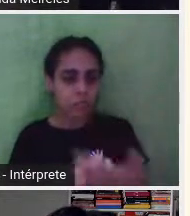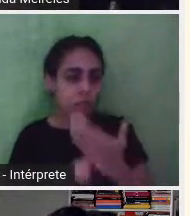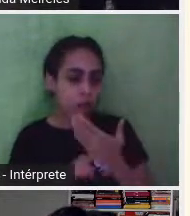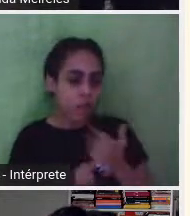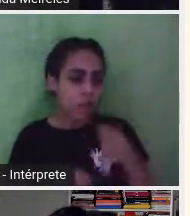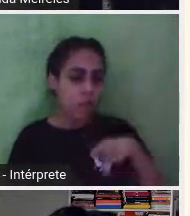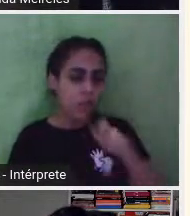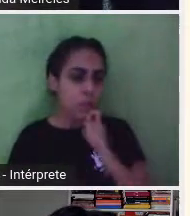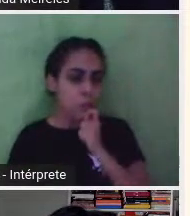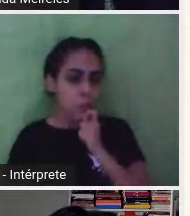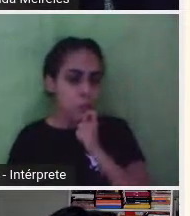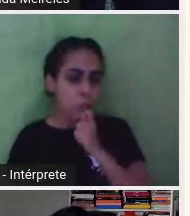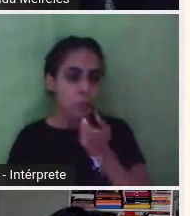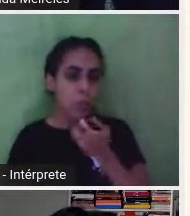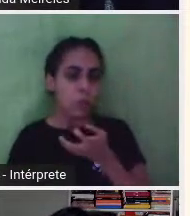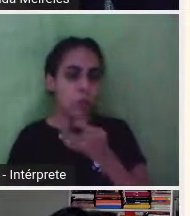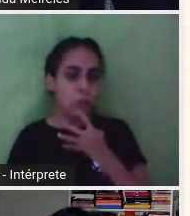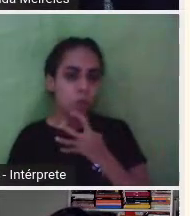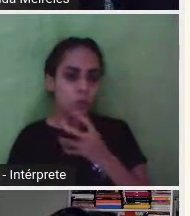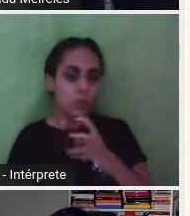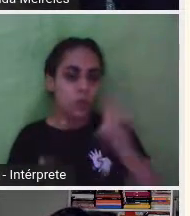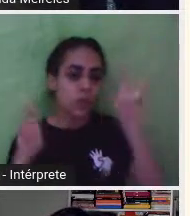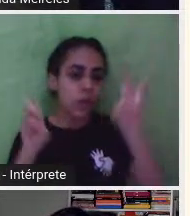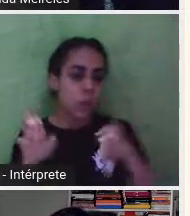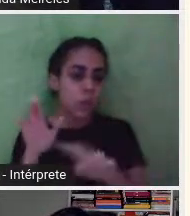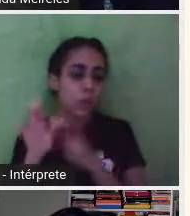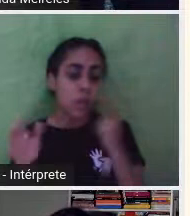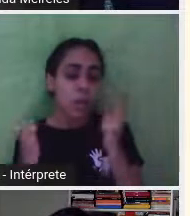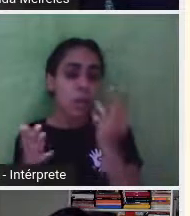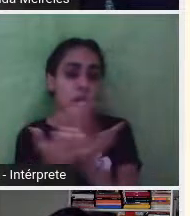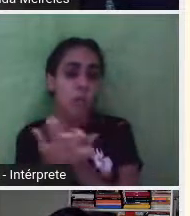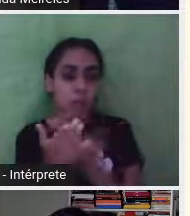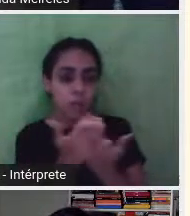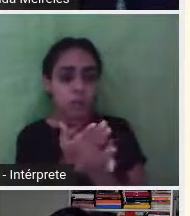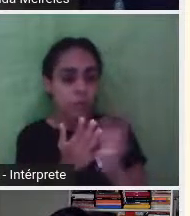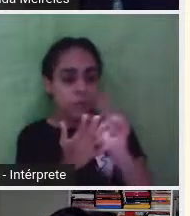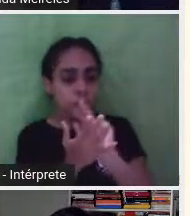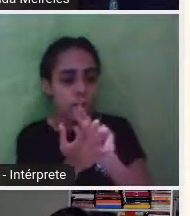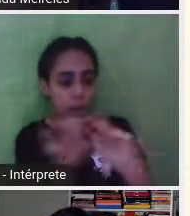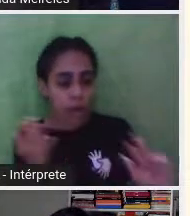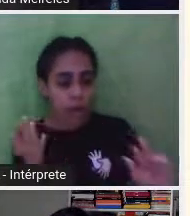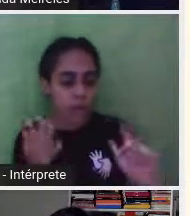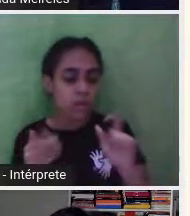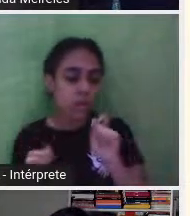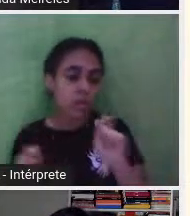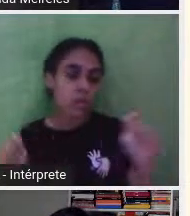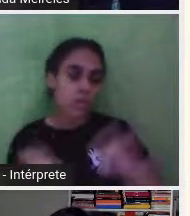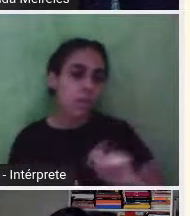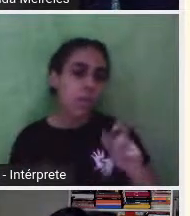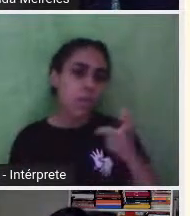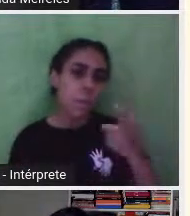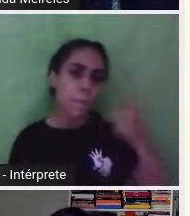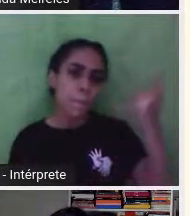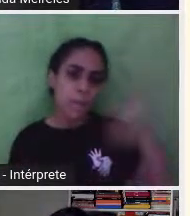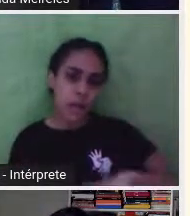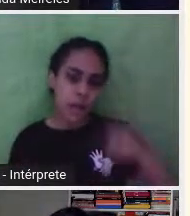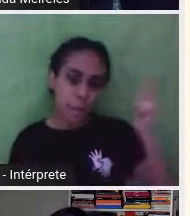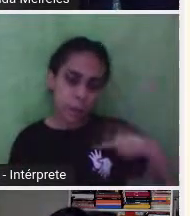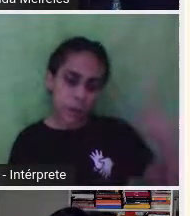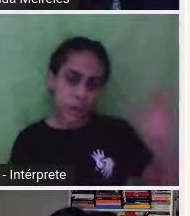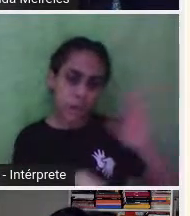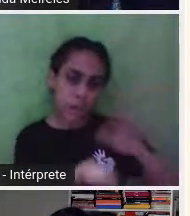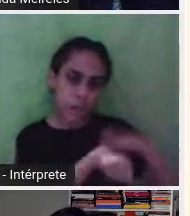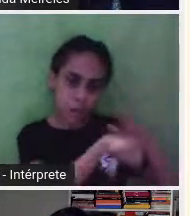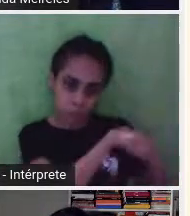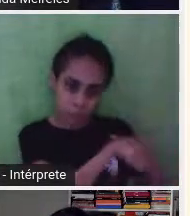Sem Volta, viu? São tantas coisas que temos pra ler que uma vida é muito pouco. Que debate pertinente. Muito obrigado, Charles, muito obrigado. E